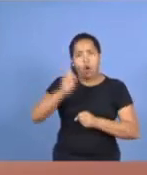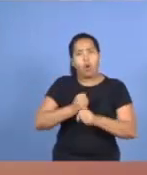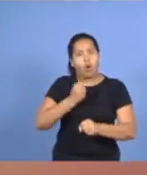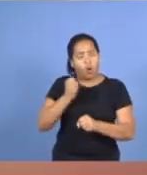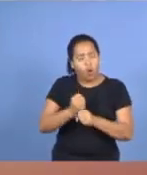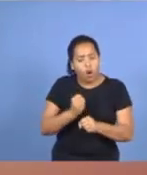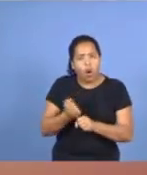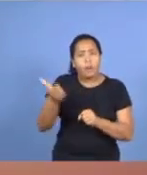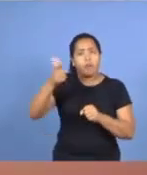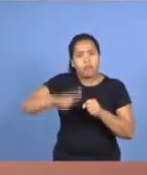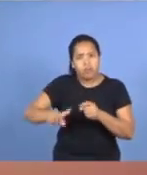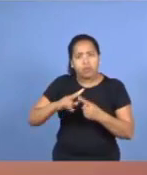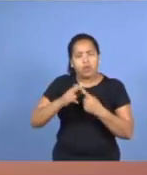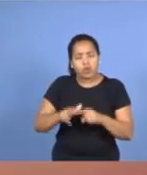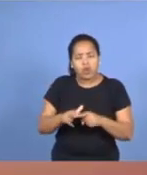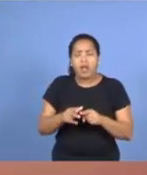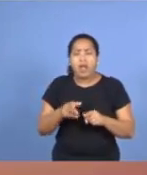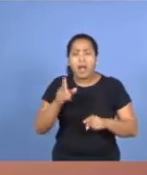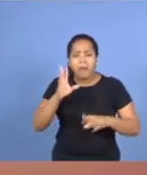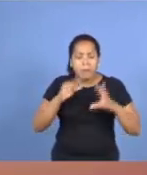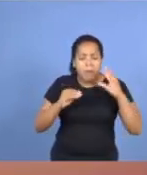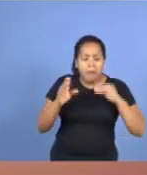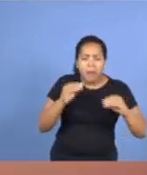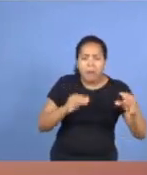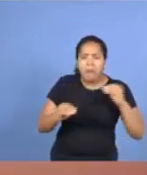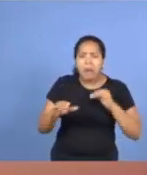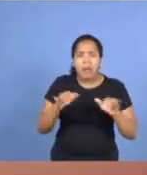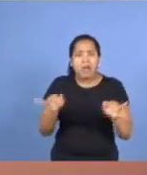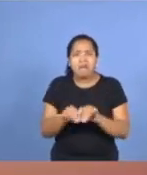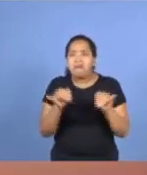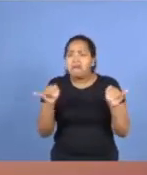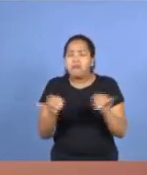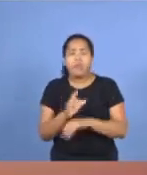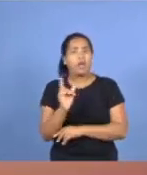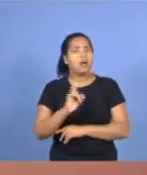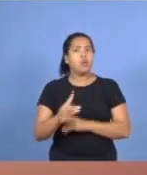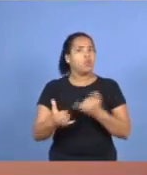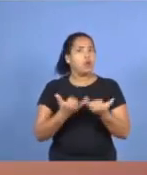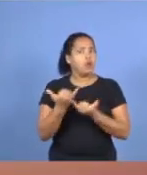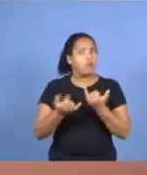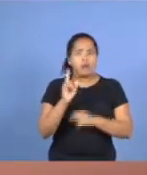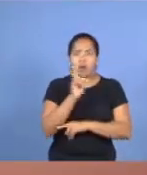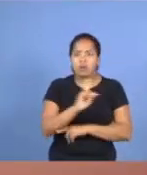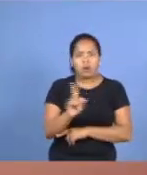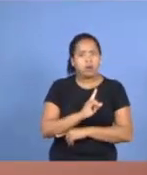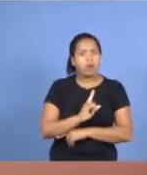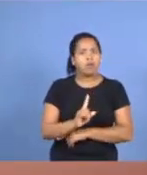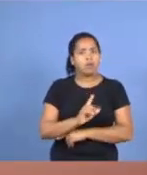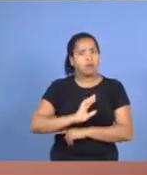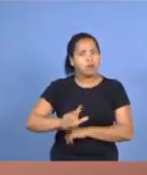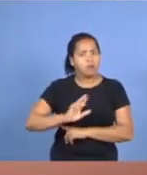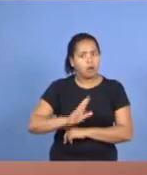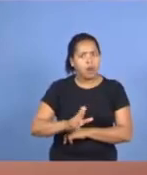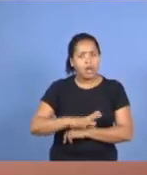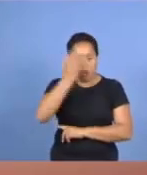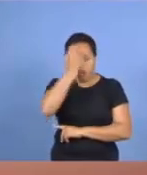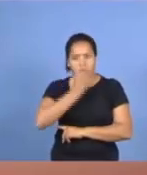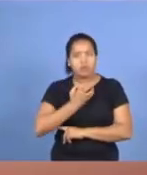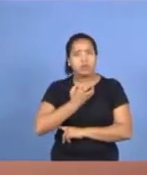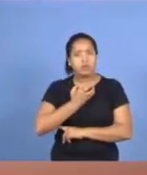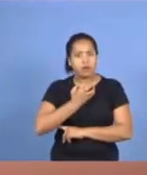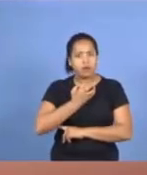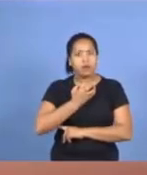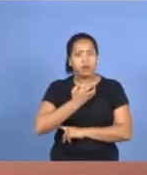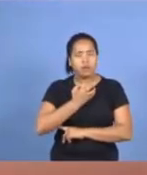dessa, não é uma conversa, não é uma brincadeira, temos levar a sério isso. Interessante também,